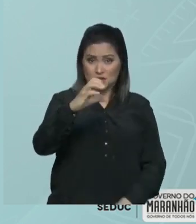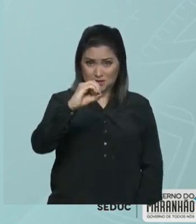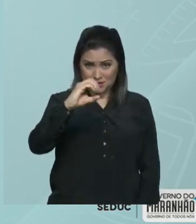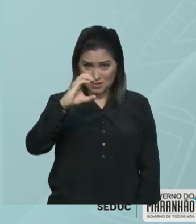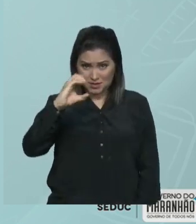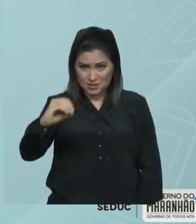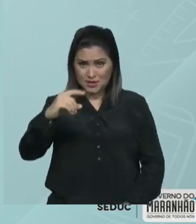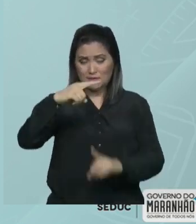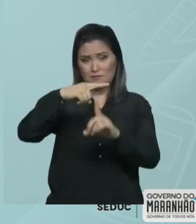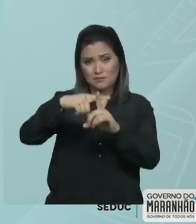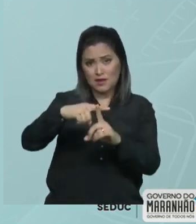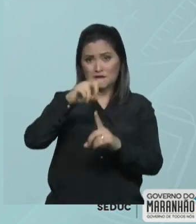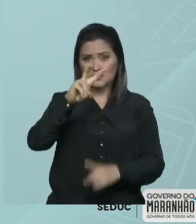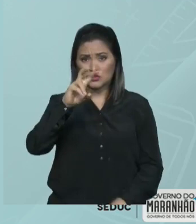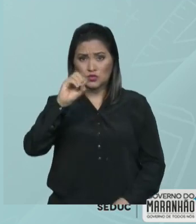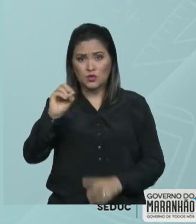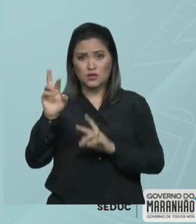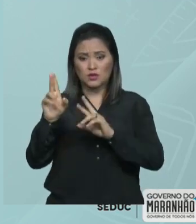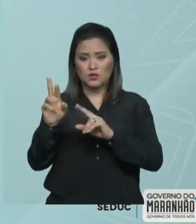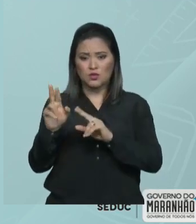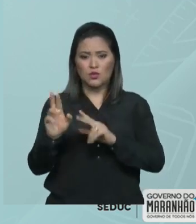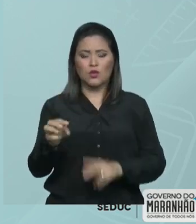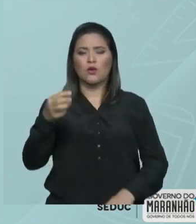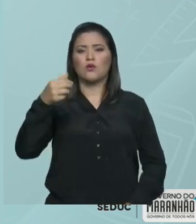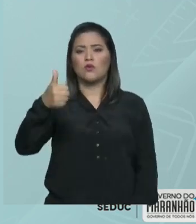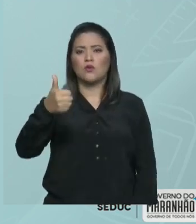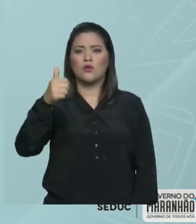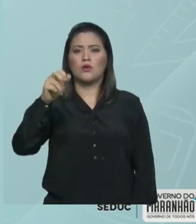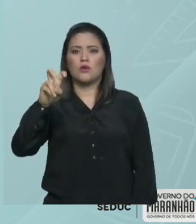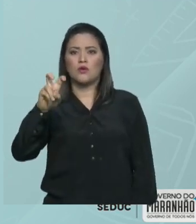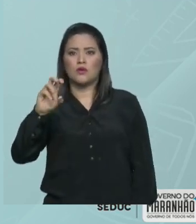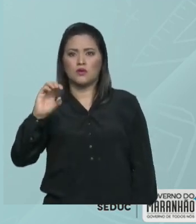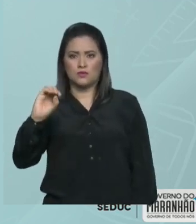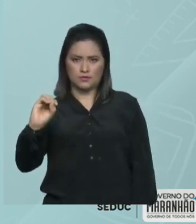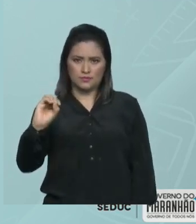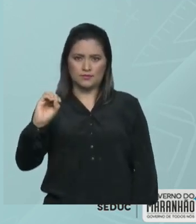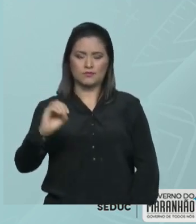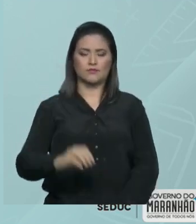100 mais 50, igual a 150.